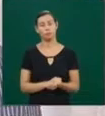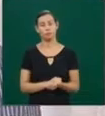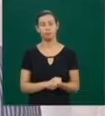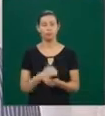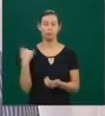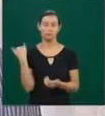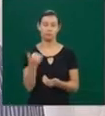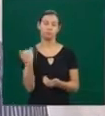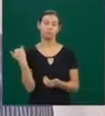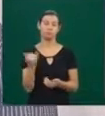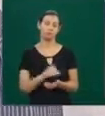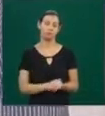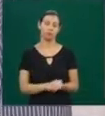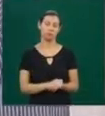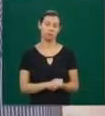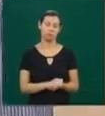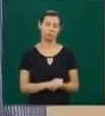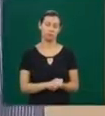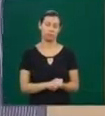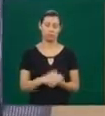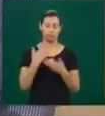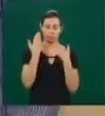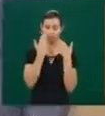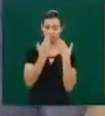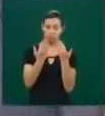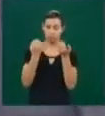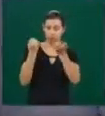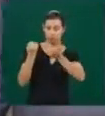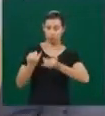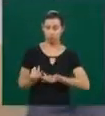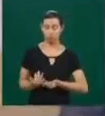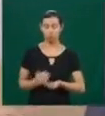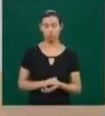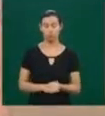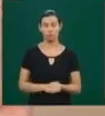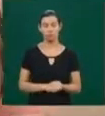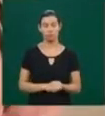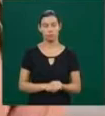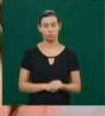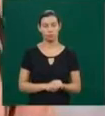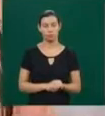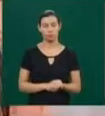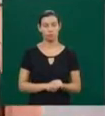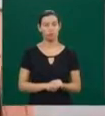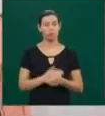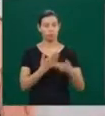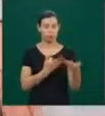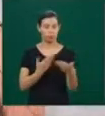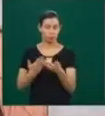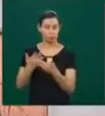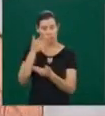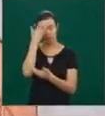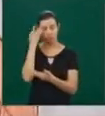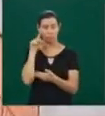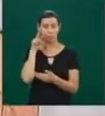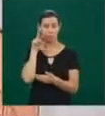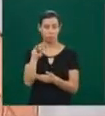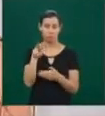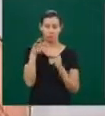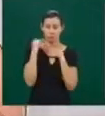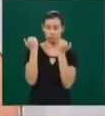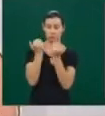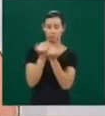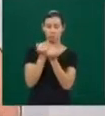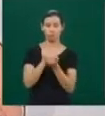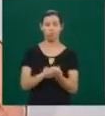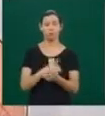ser muito importante. Professor Giliar, muito obrigada pelas informações. Então, é isso. Fica o convite para participar desse evento tão interessante.